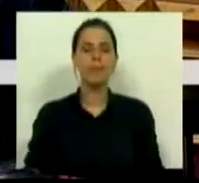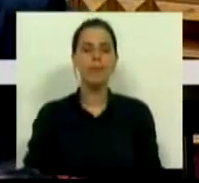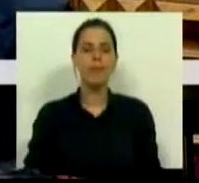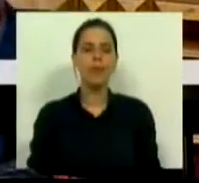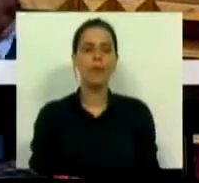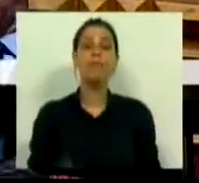Onde estão?-vindo, Exª.